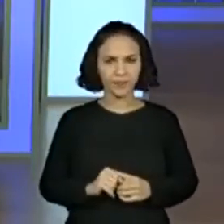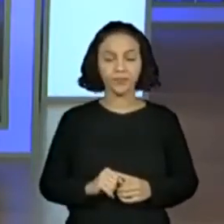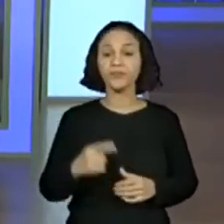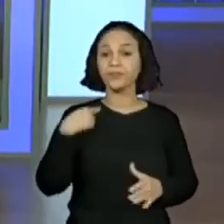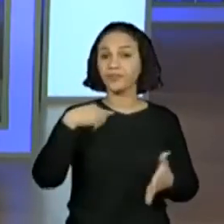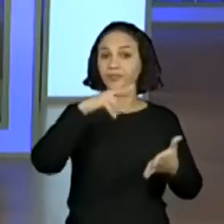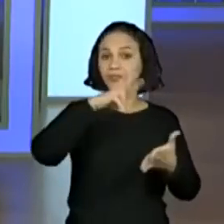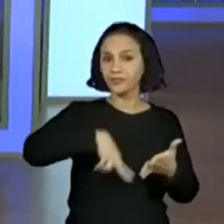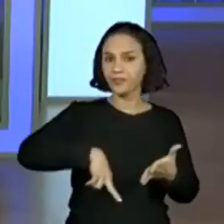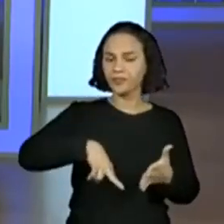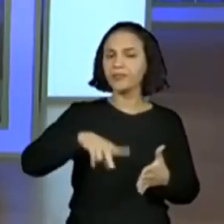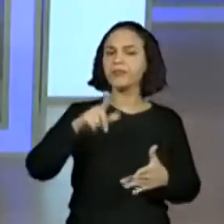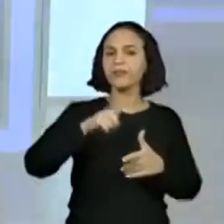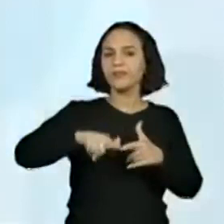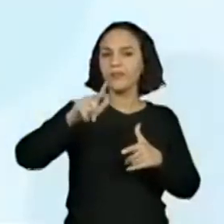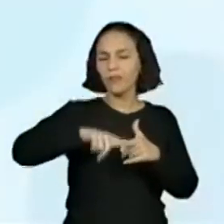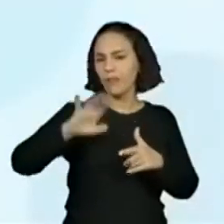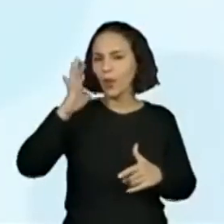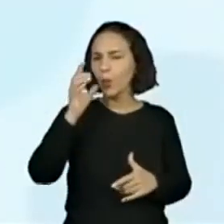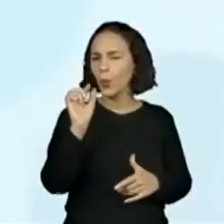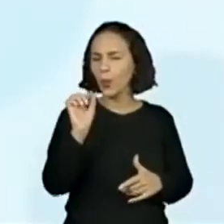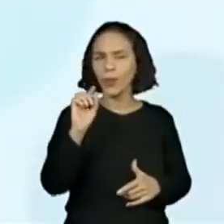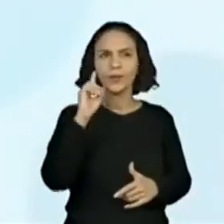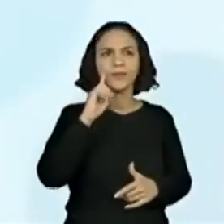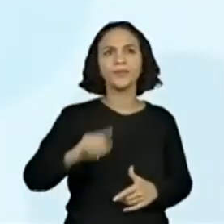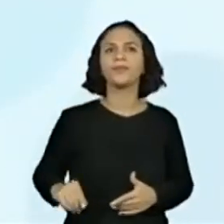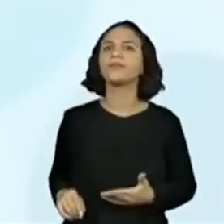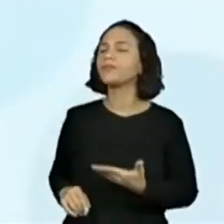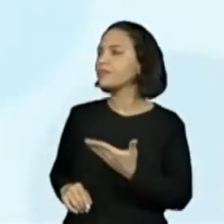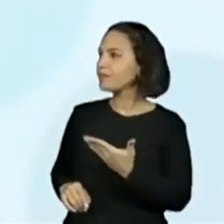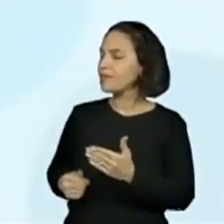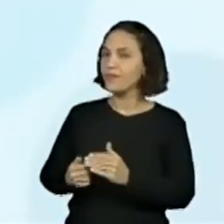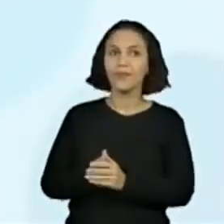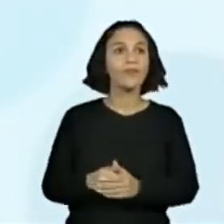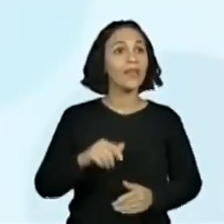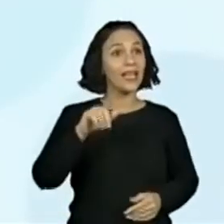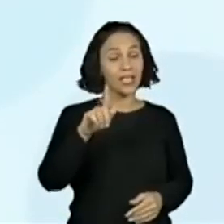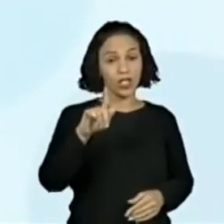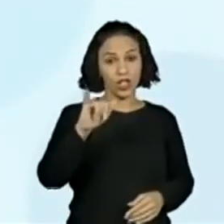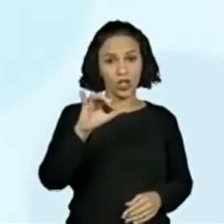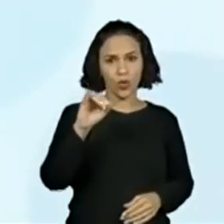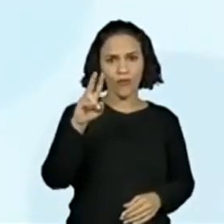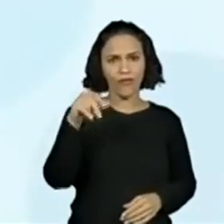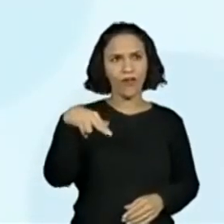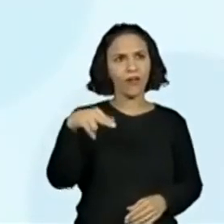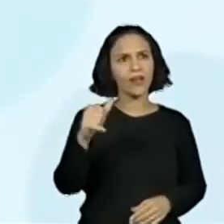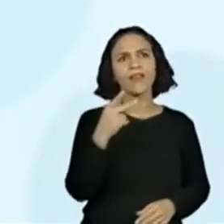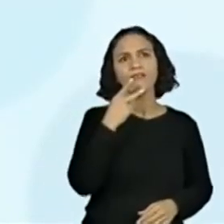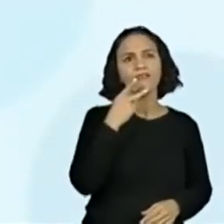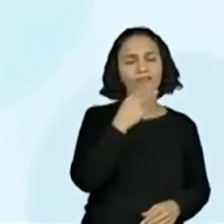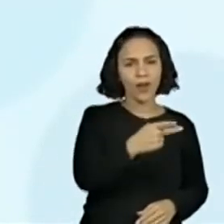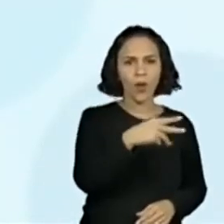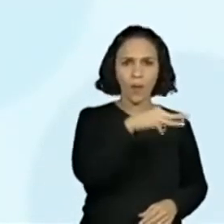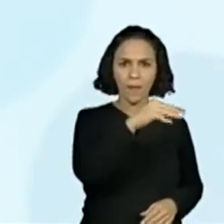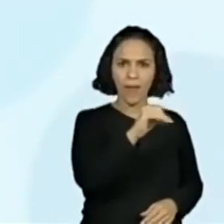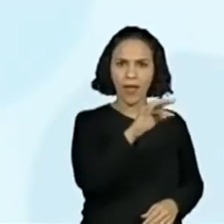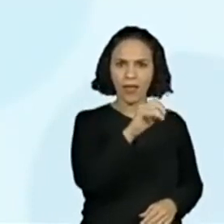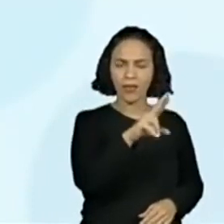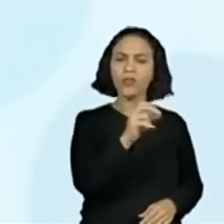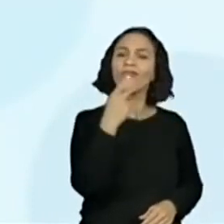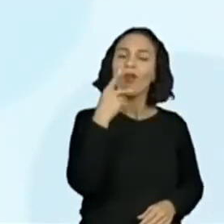aqui a nossa situação problema. Vamos lá. Giovanna comentou com o Mateus que as medidas do quadro O